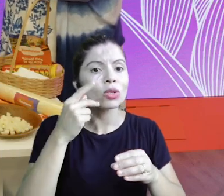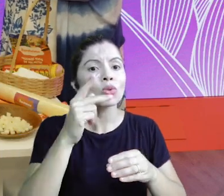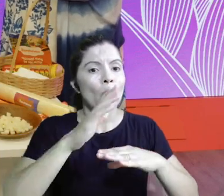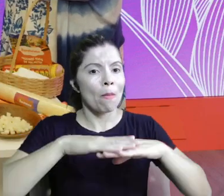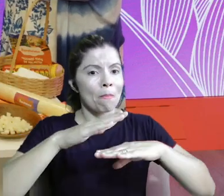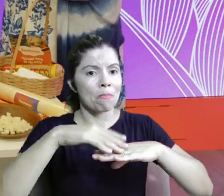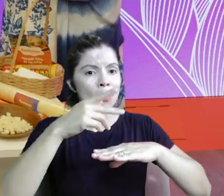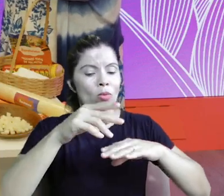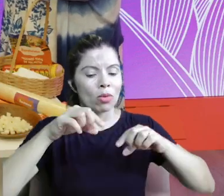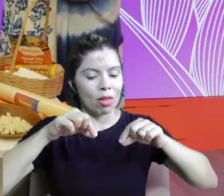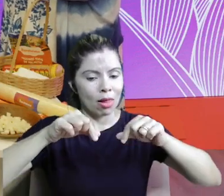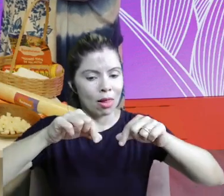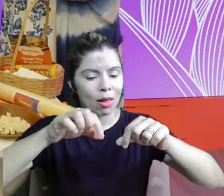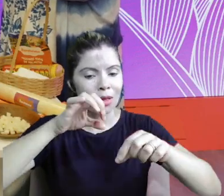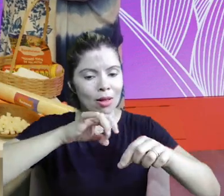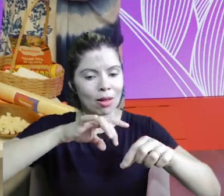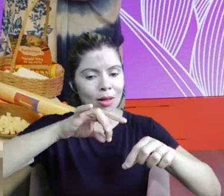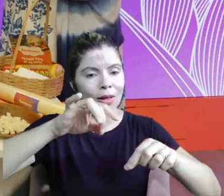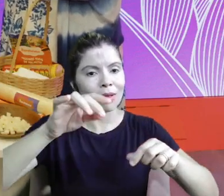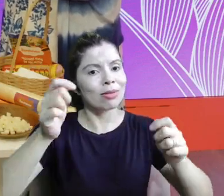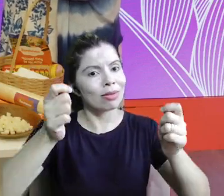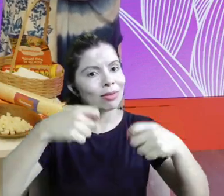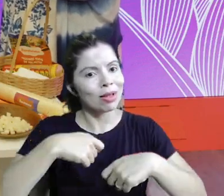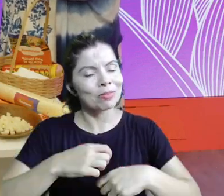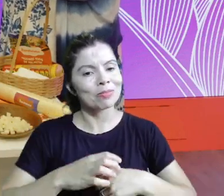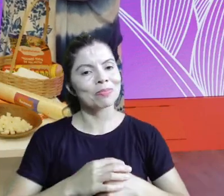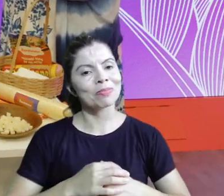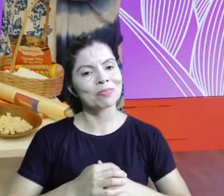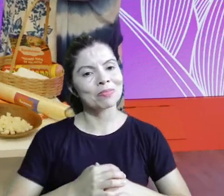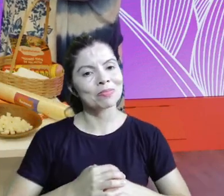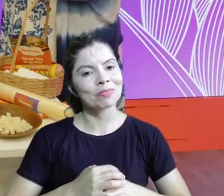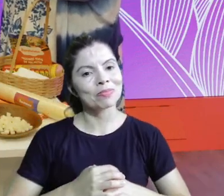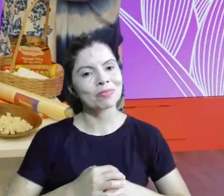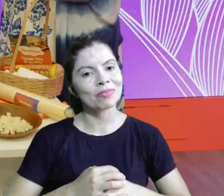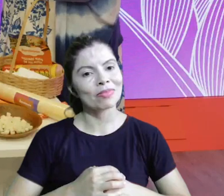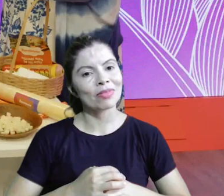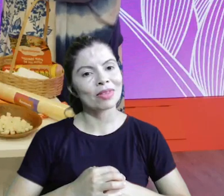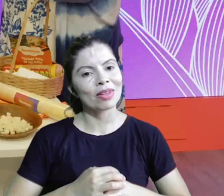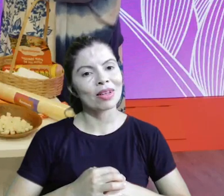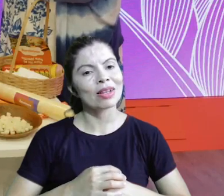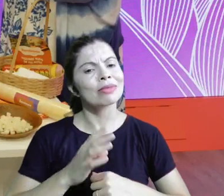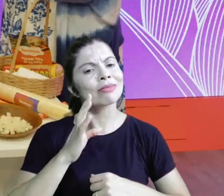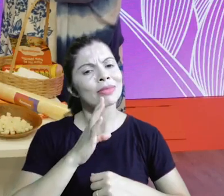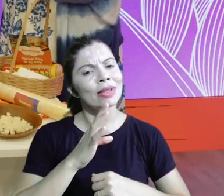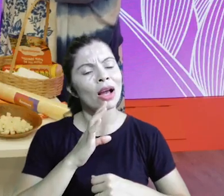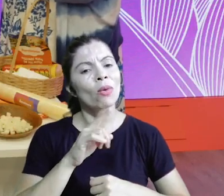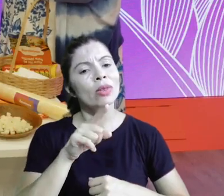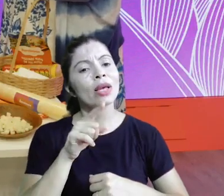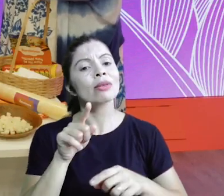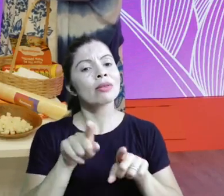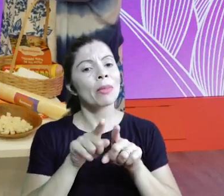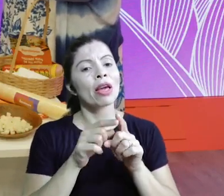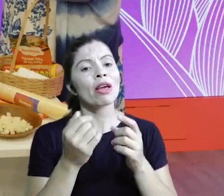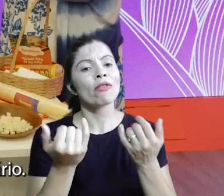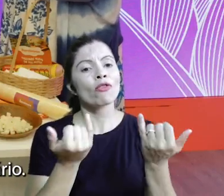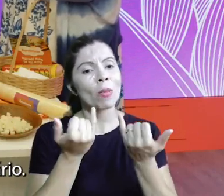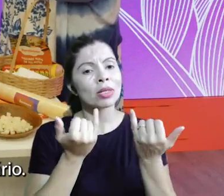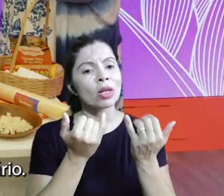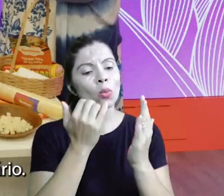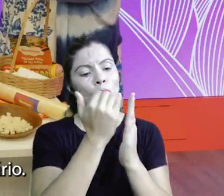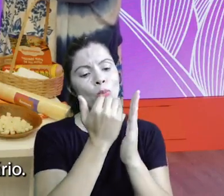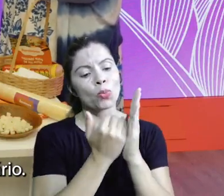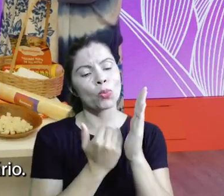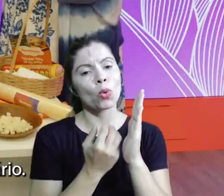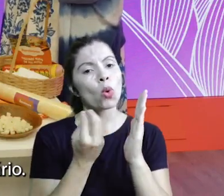tem tudo mesmo, gente Tem, a areia a terra preta Que capricho A terra mais clarinha E aí o manual de como